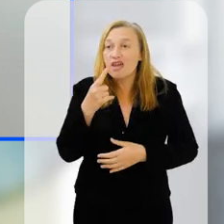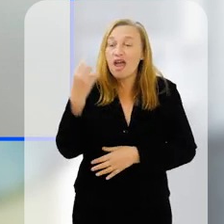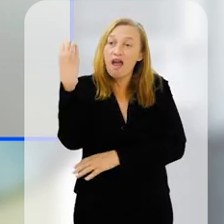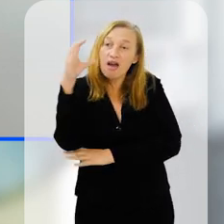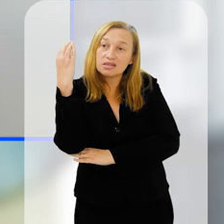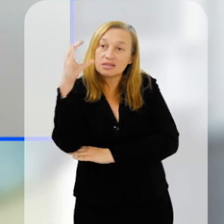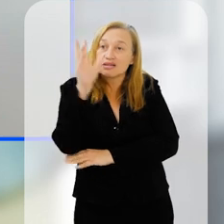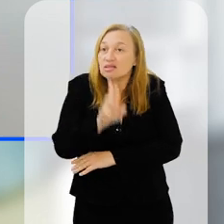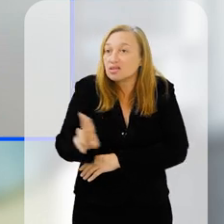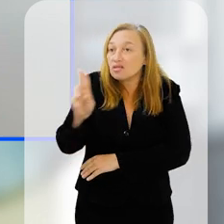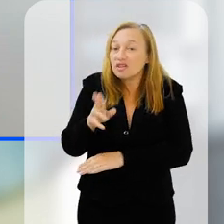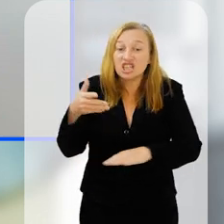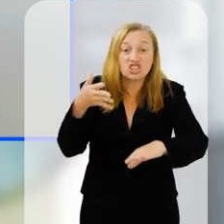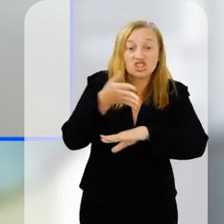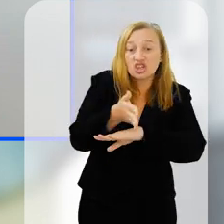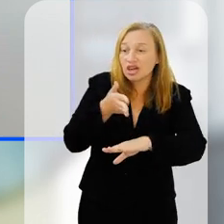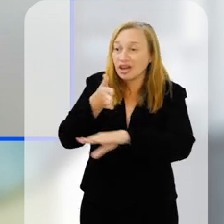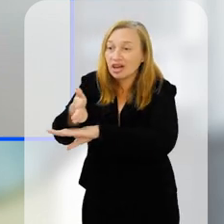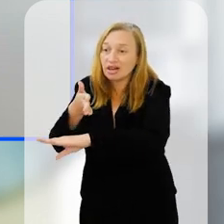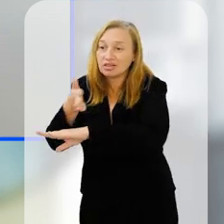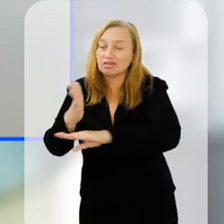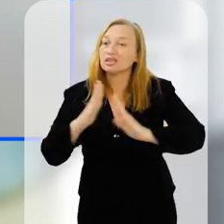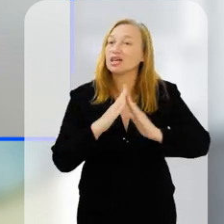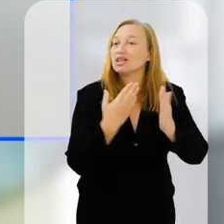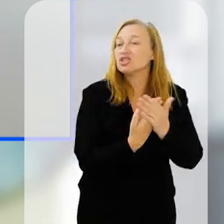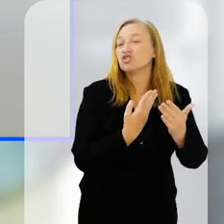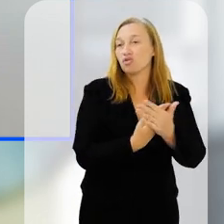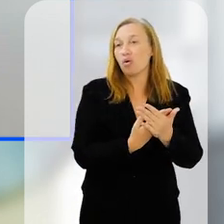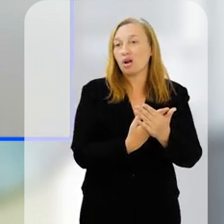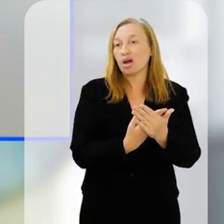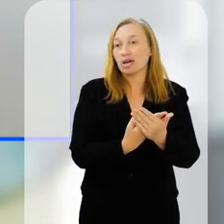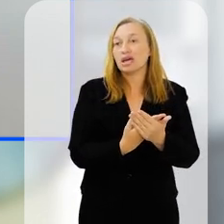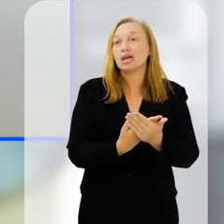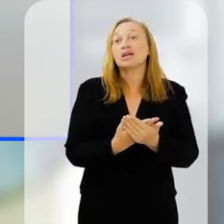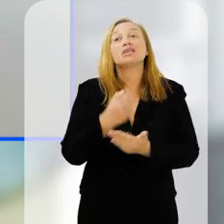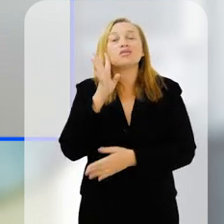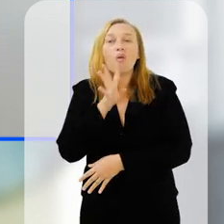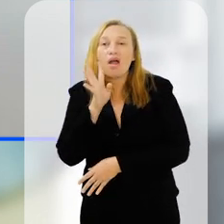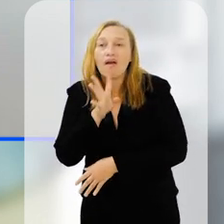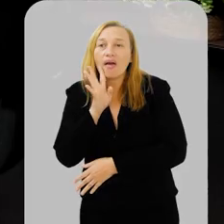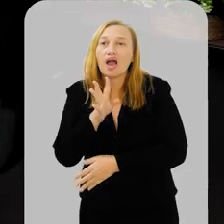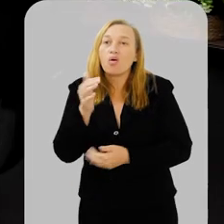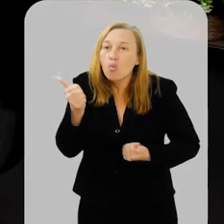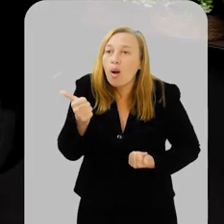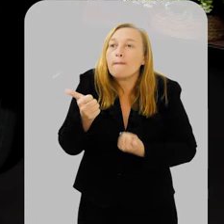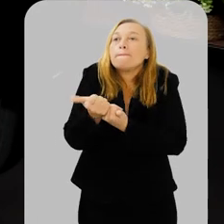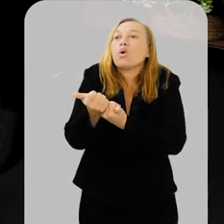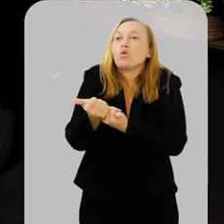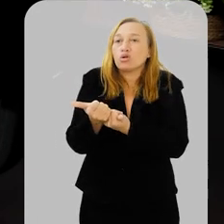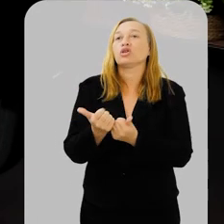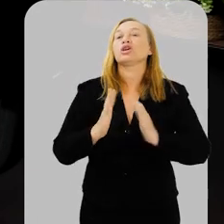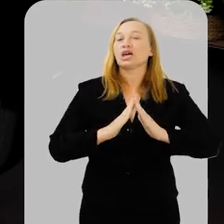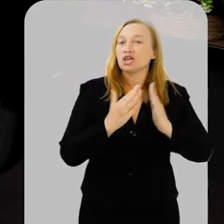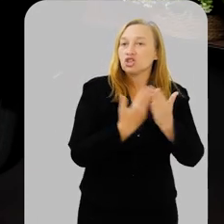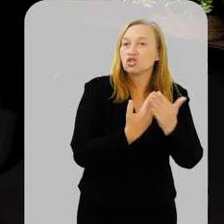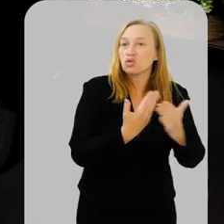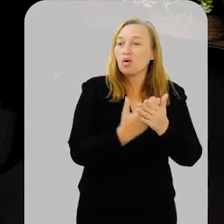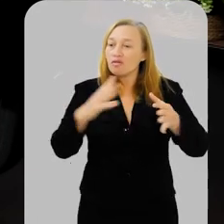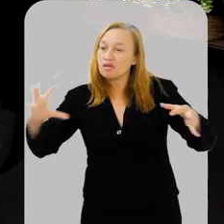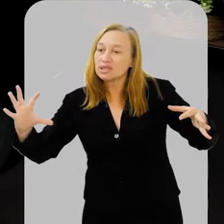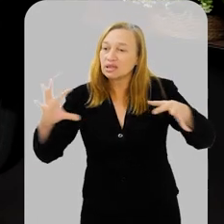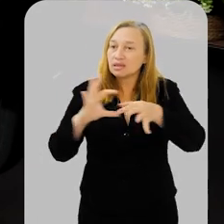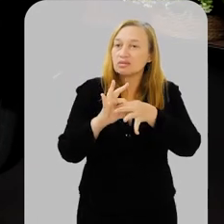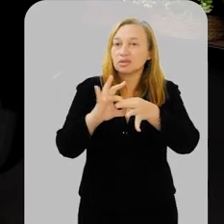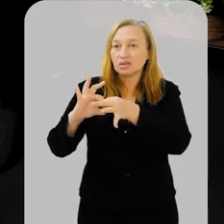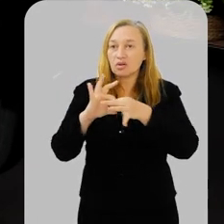a ciência da universidade pública chegando para as turmas delas, tem sido muito legal poder fazer essa